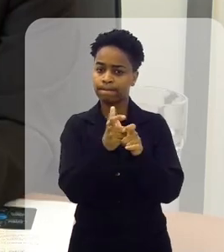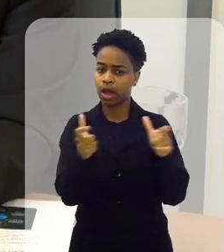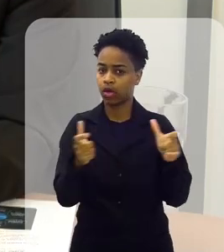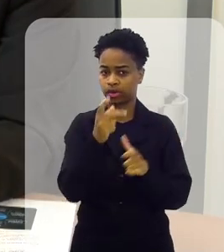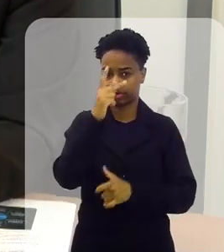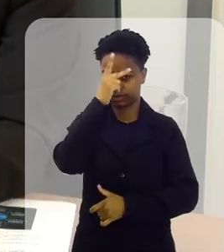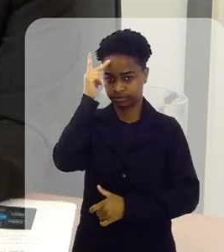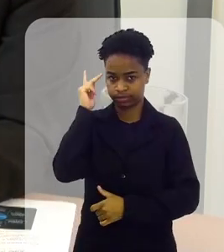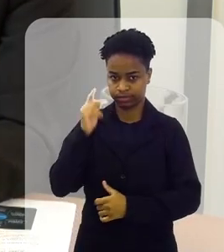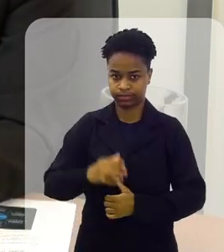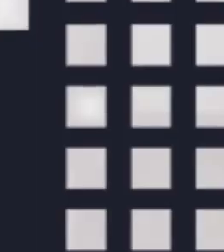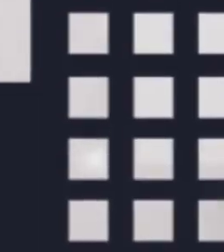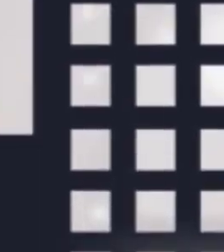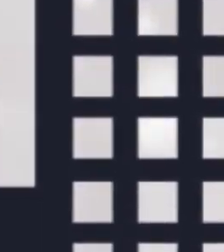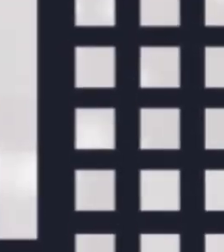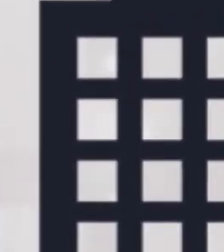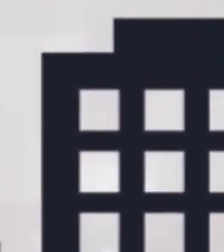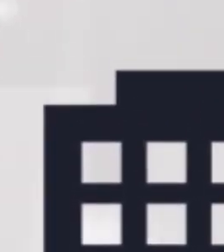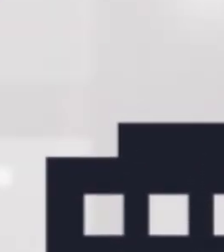máximo de pessoas possíveis.